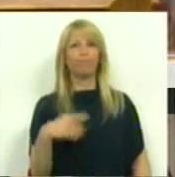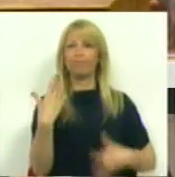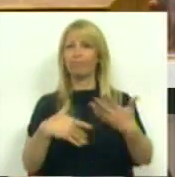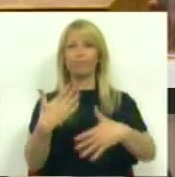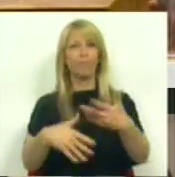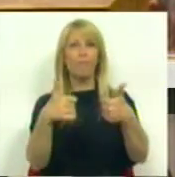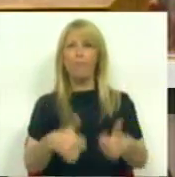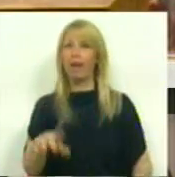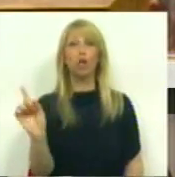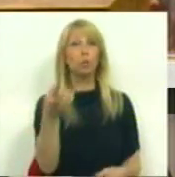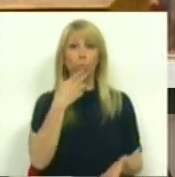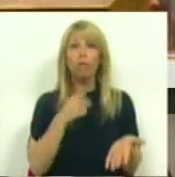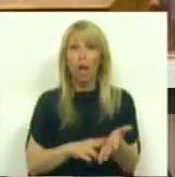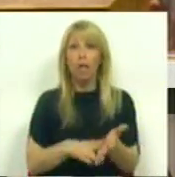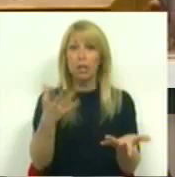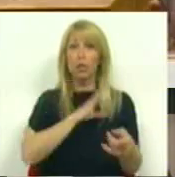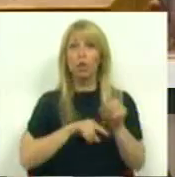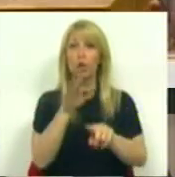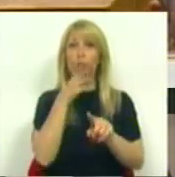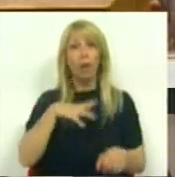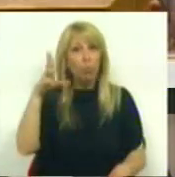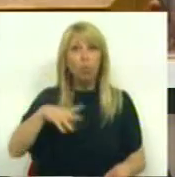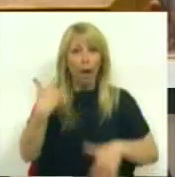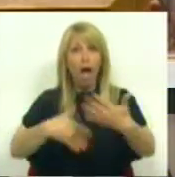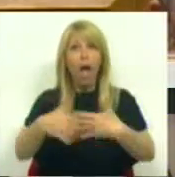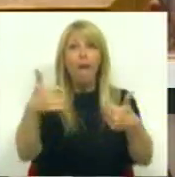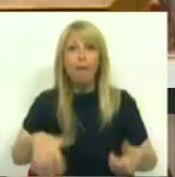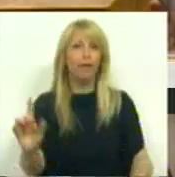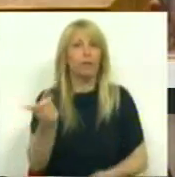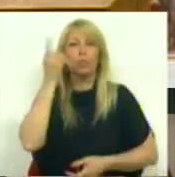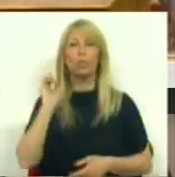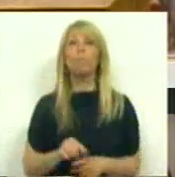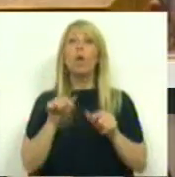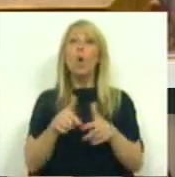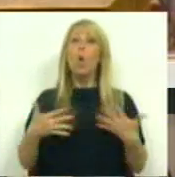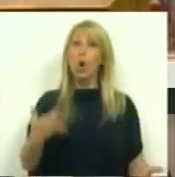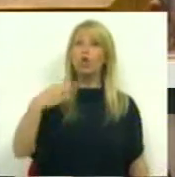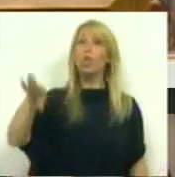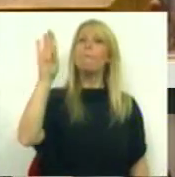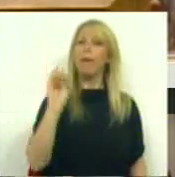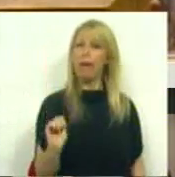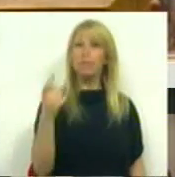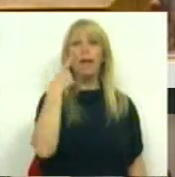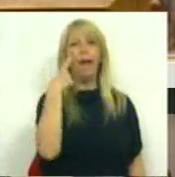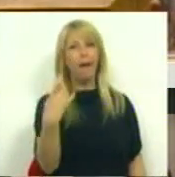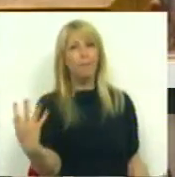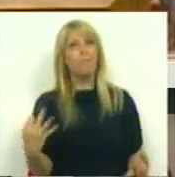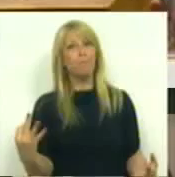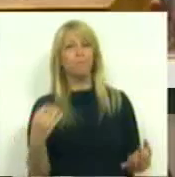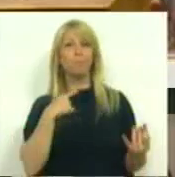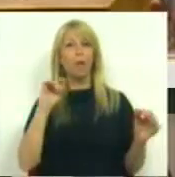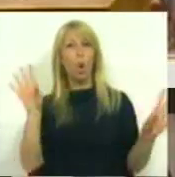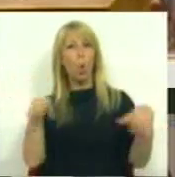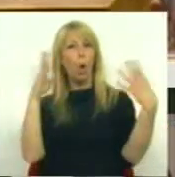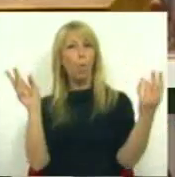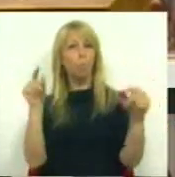Tem toda a razão Sr. Deputado, Portugal não está a ir nada bem. Hoje o Partido Socialista reconheceu o ilusionismo